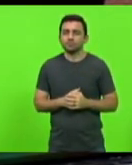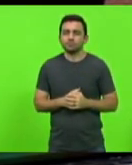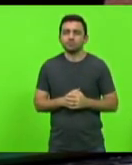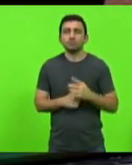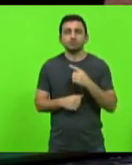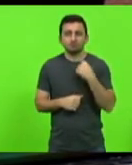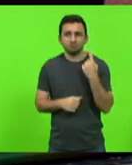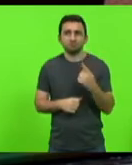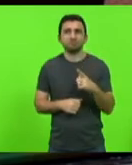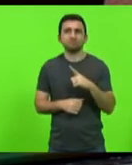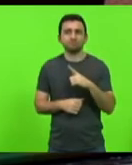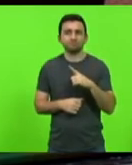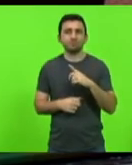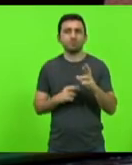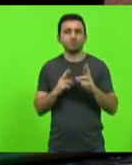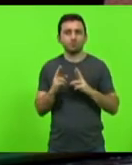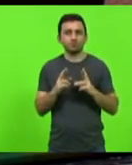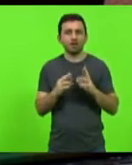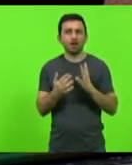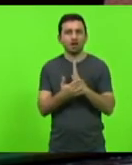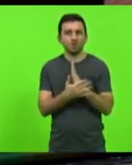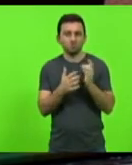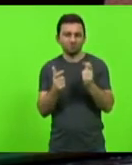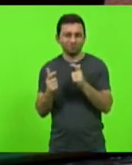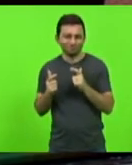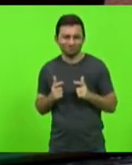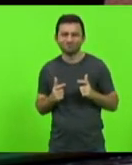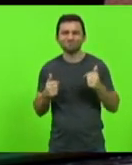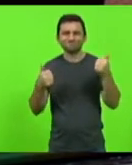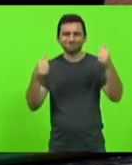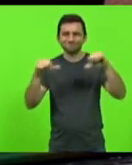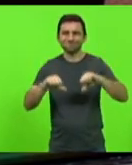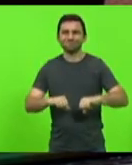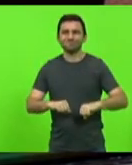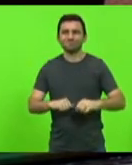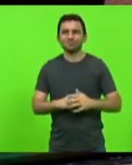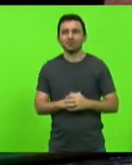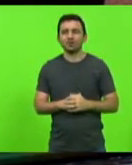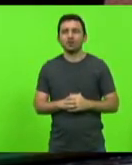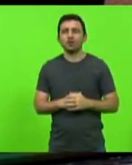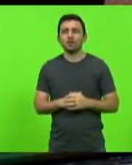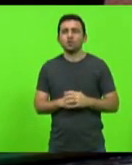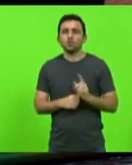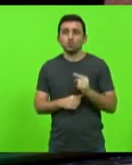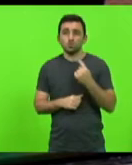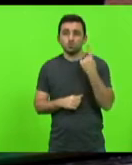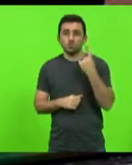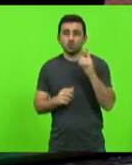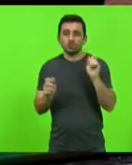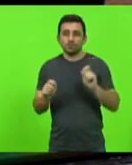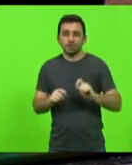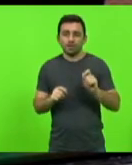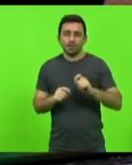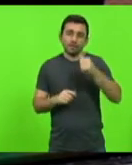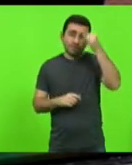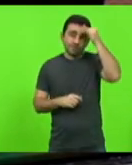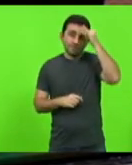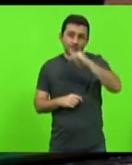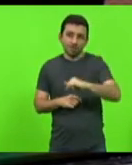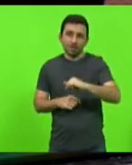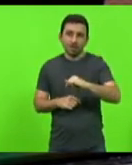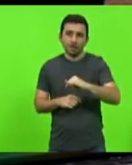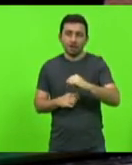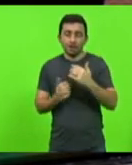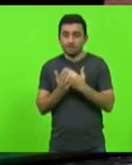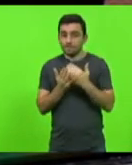temos rodovias com pontos muito críticos e que o único instrumento para coibir o excesso de